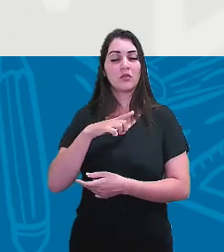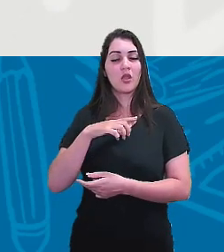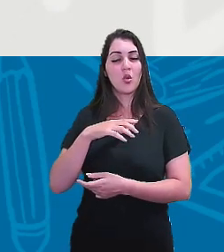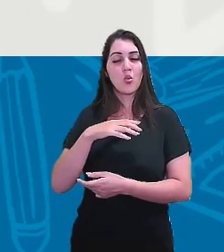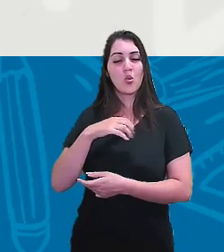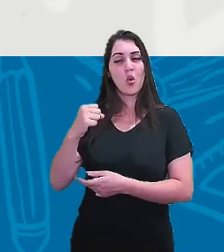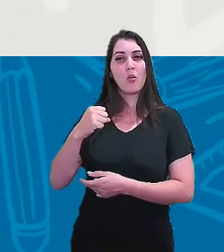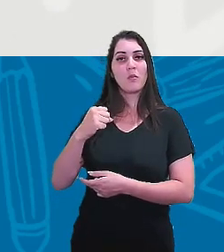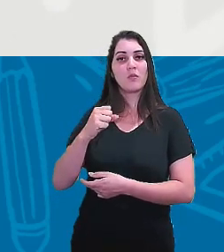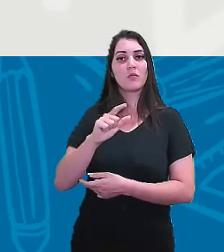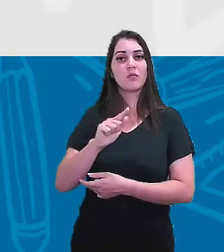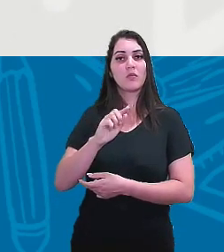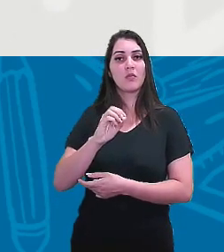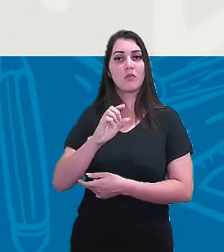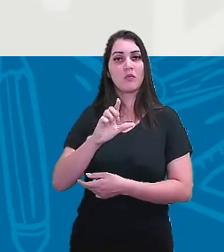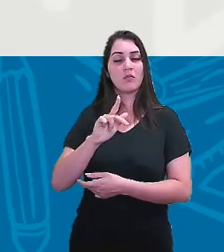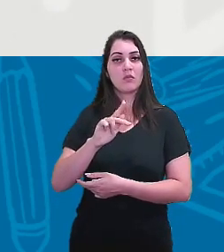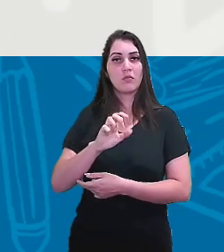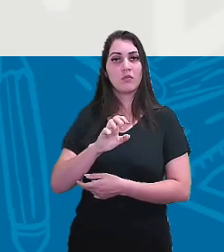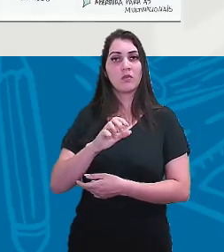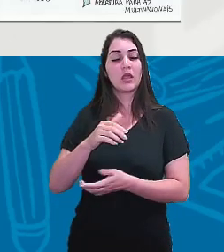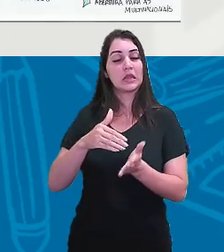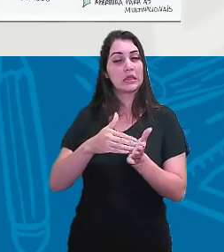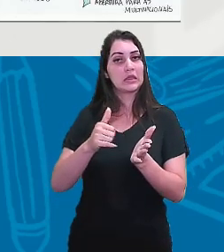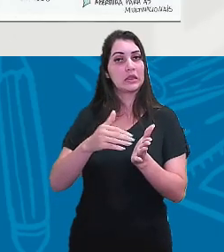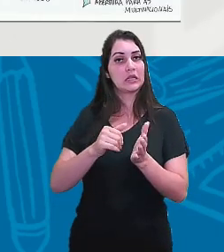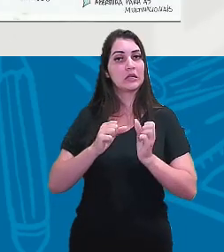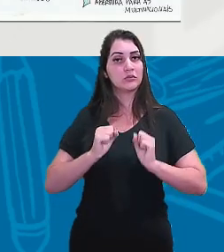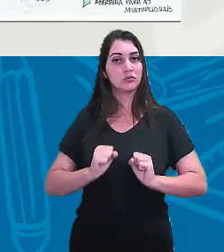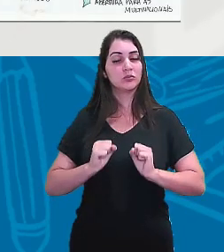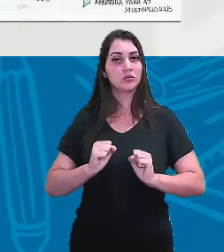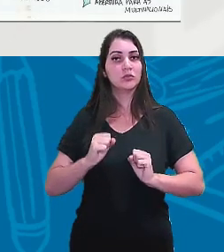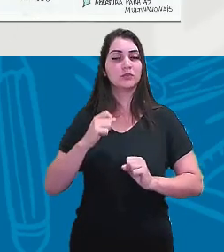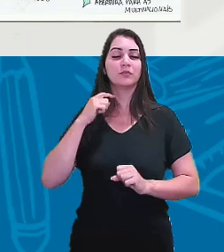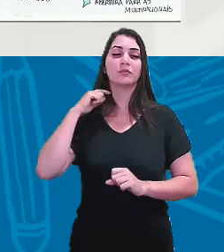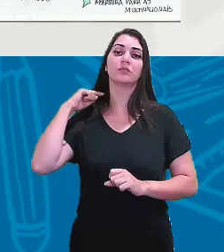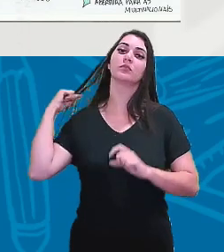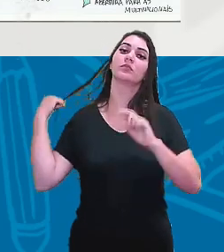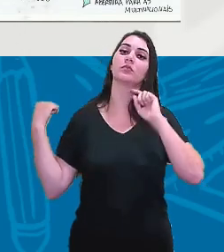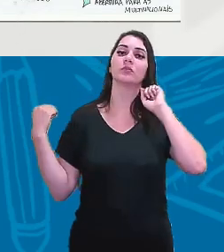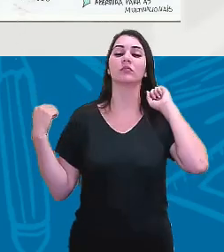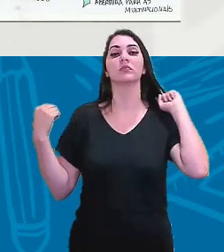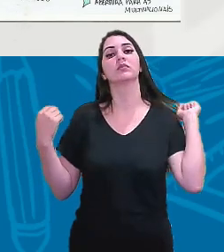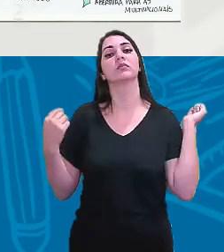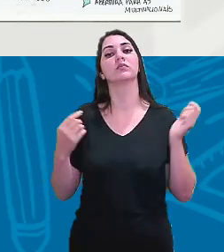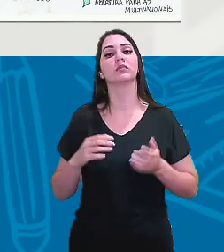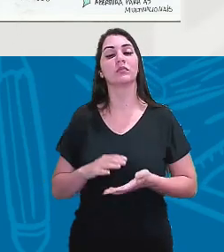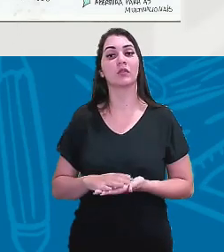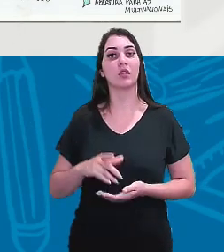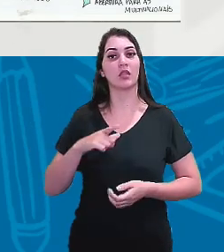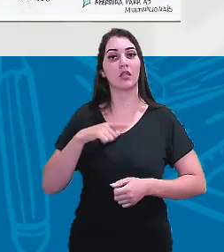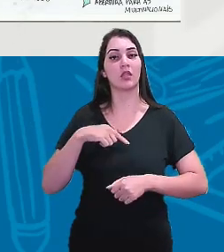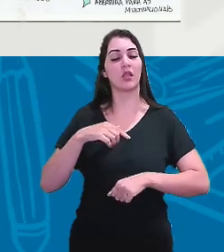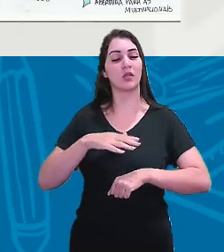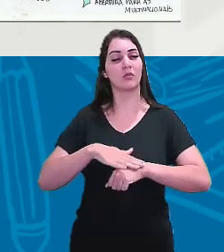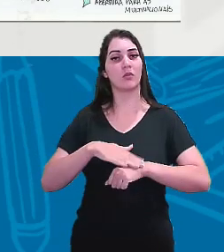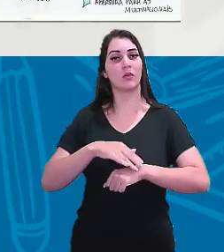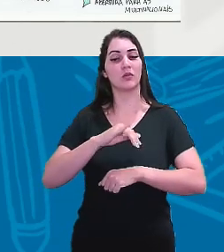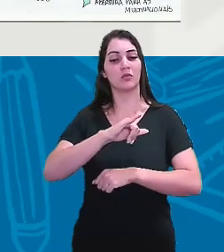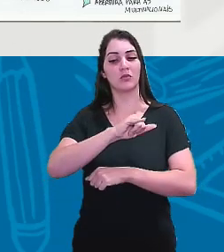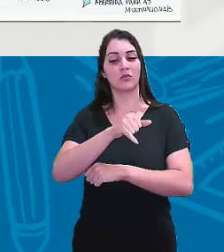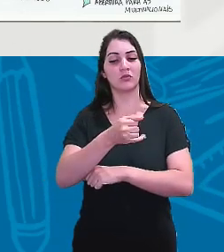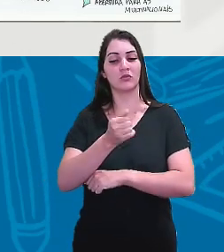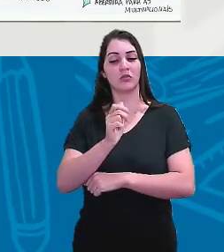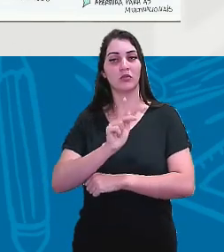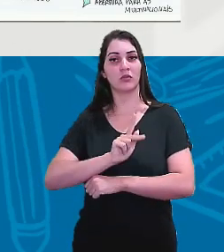e é deposto, é retirado do poder. Aí, o período do JK, o período de Juscelino Kubitschek, você